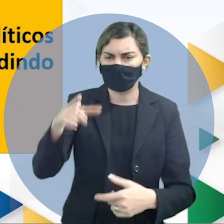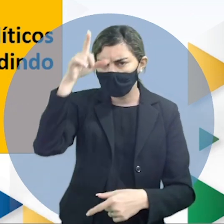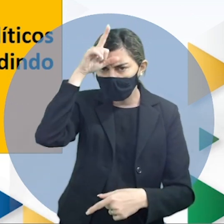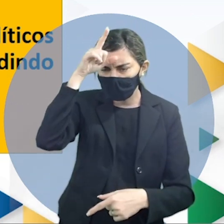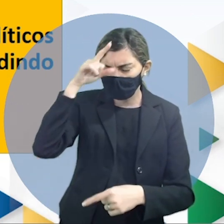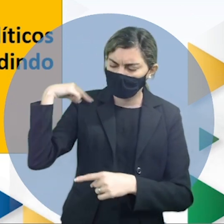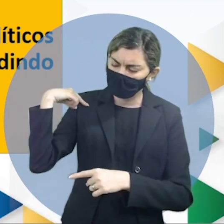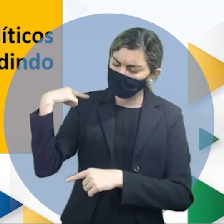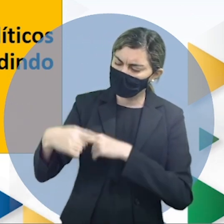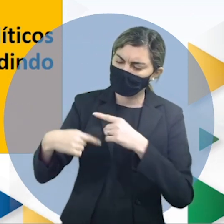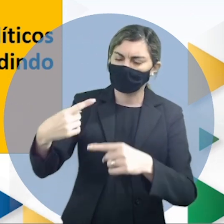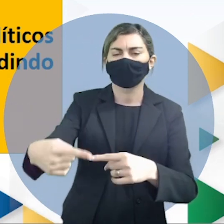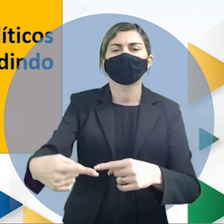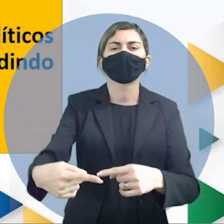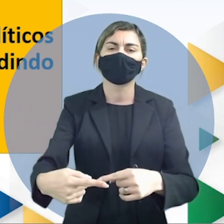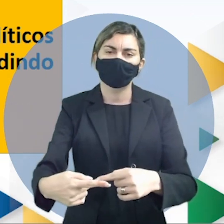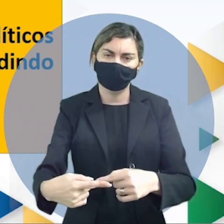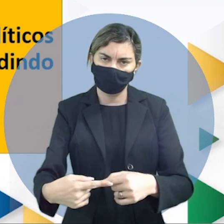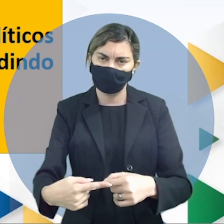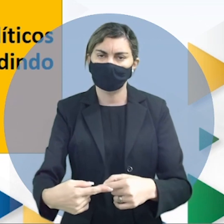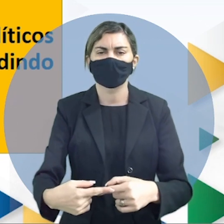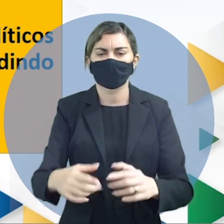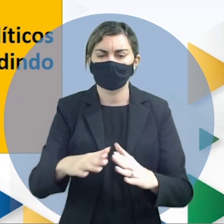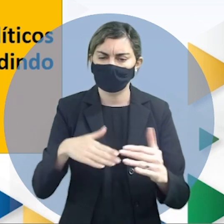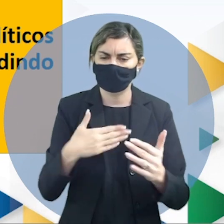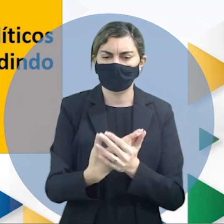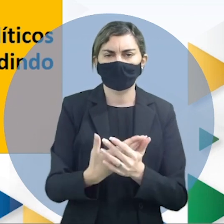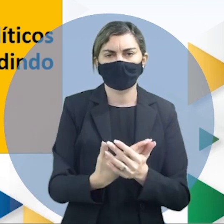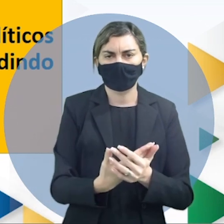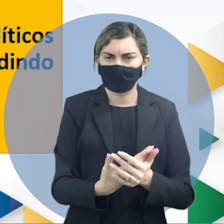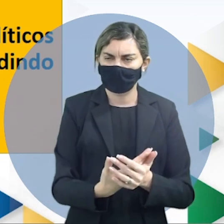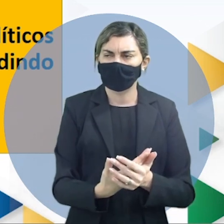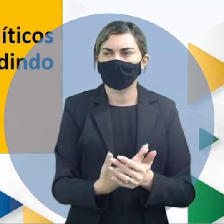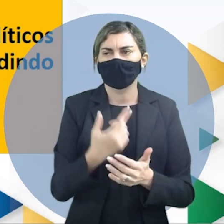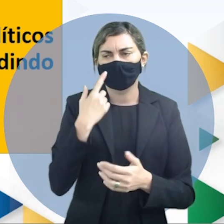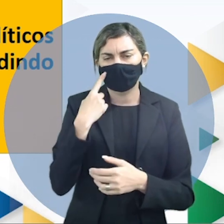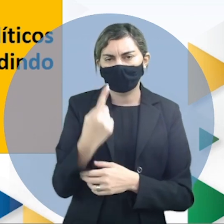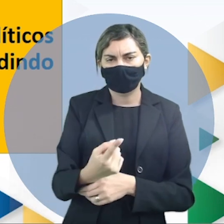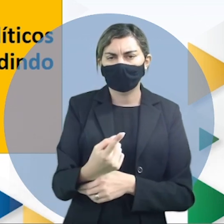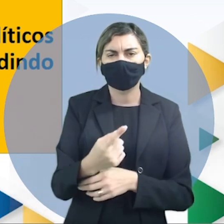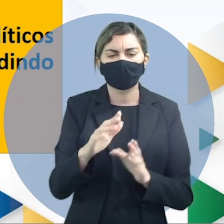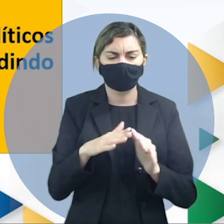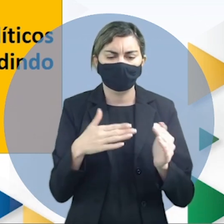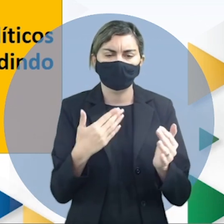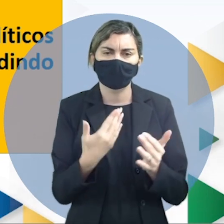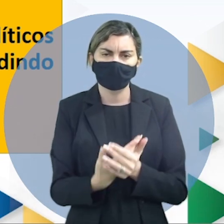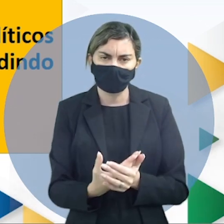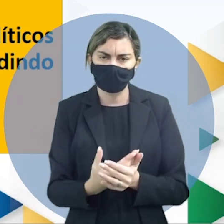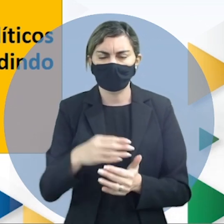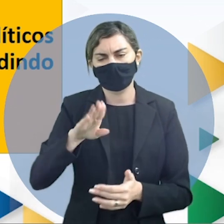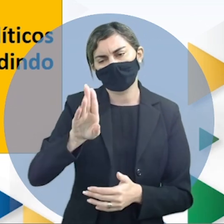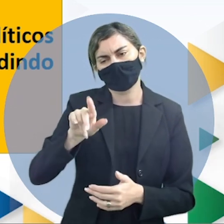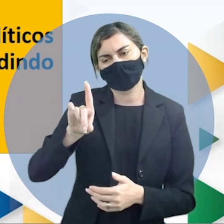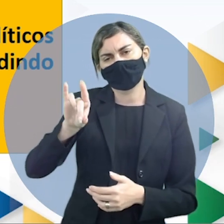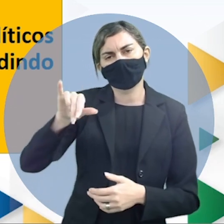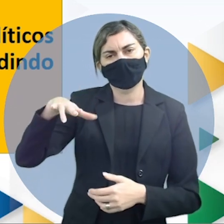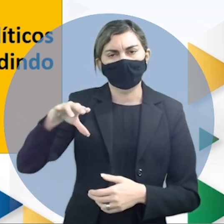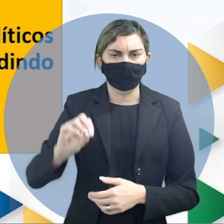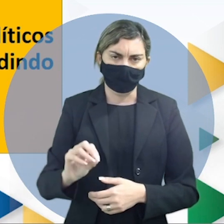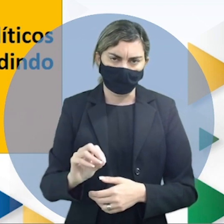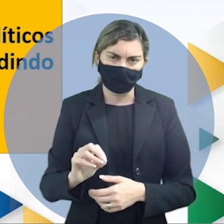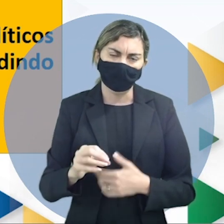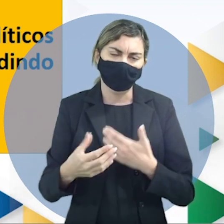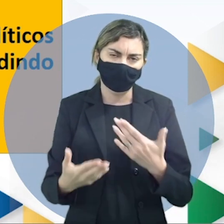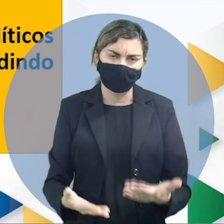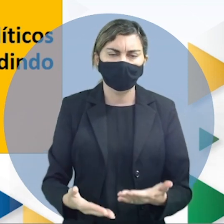líderes prestem bem atenção da escola Gelug ou seja é uma escola do Budismo tibetano